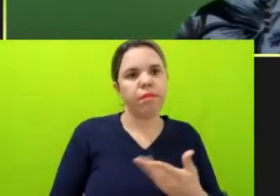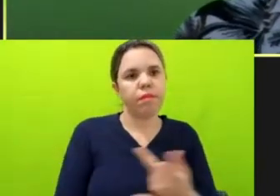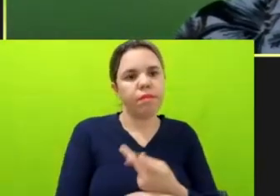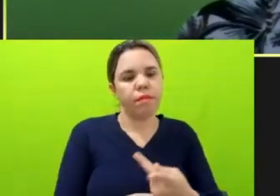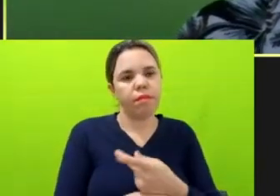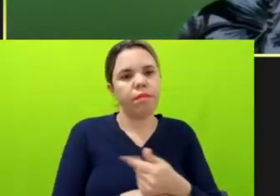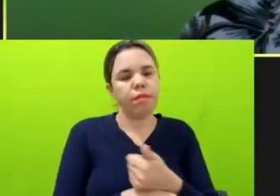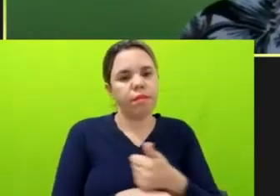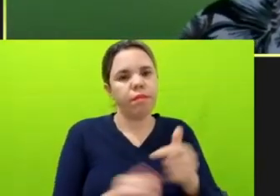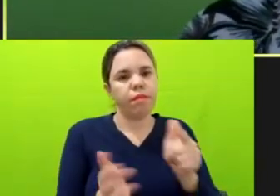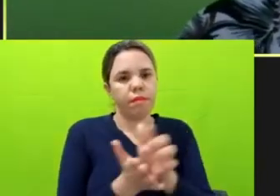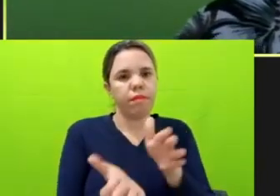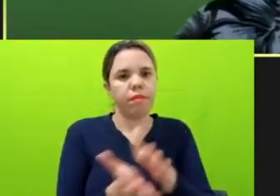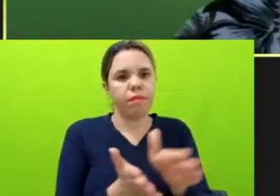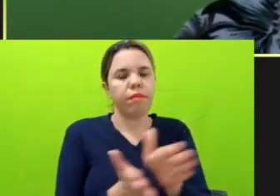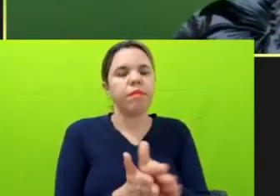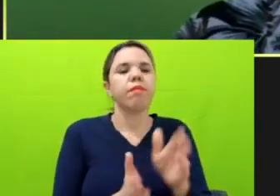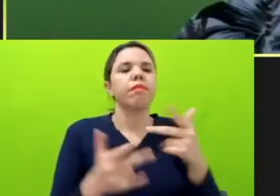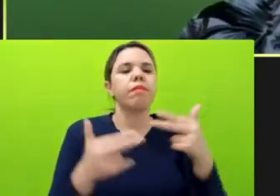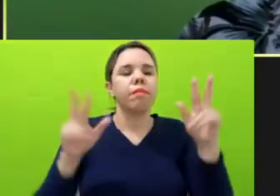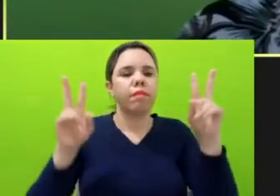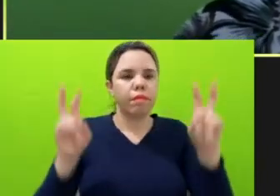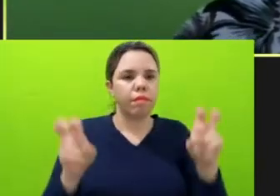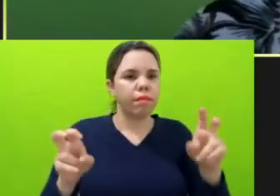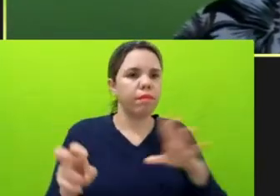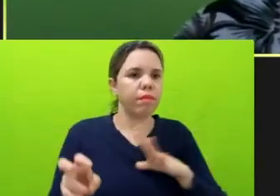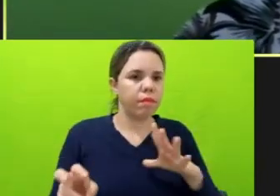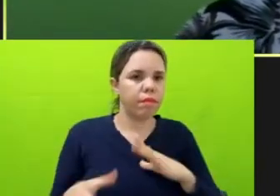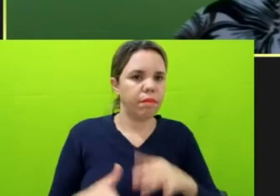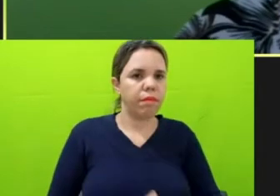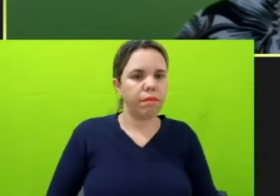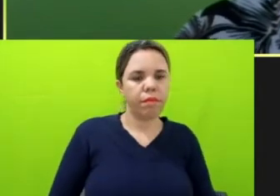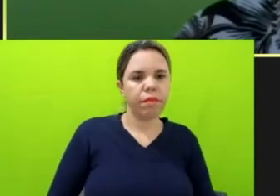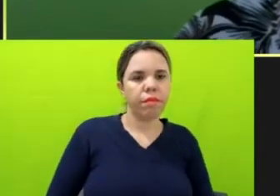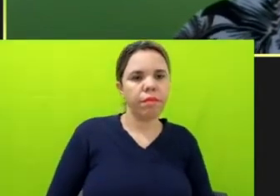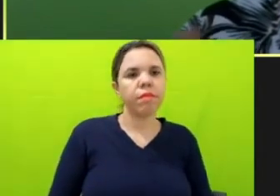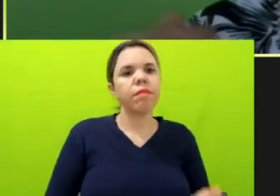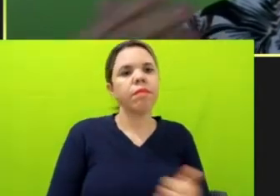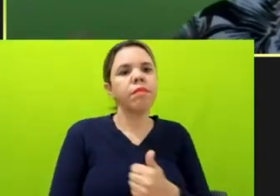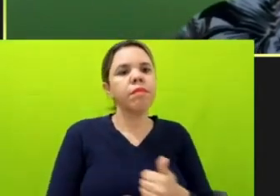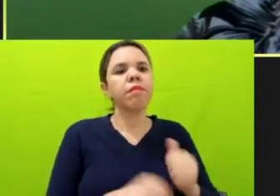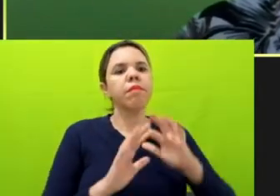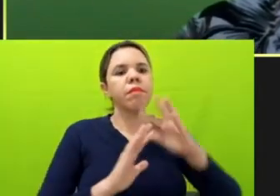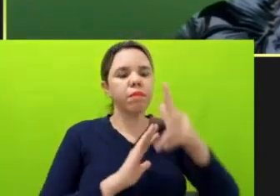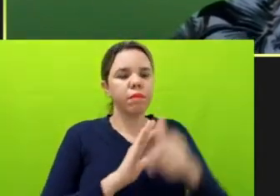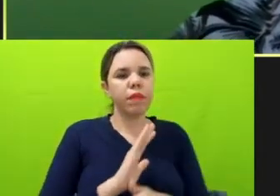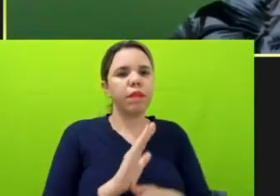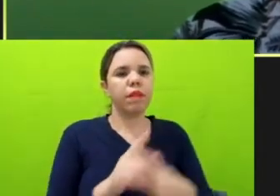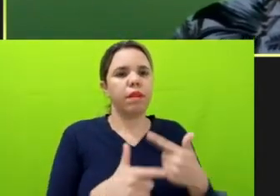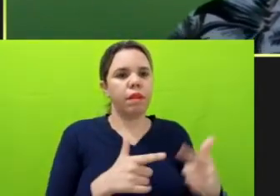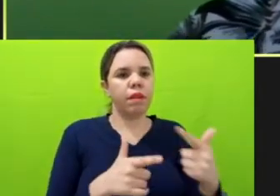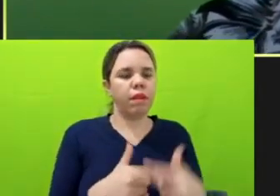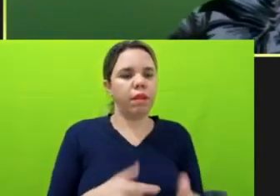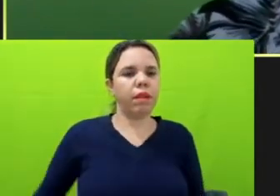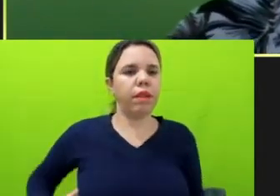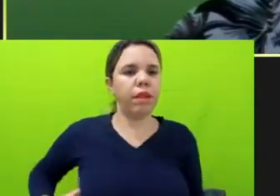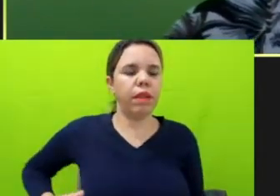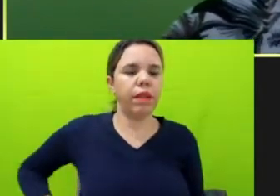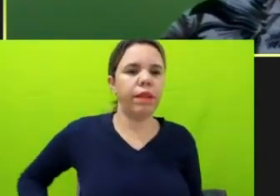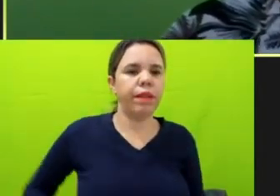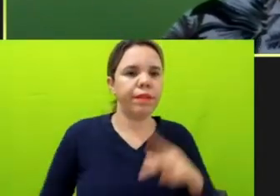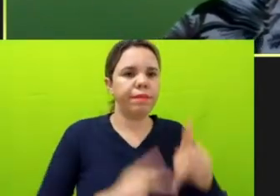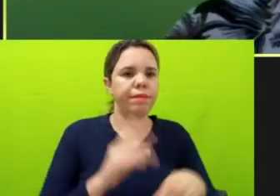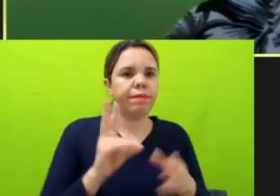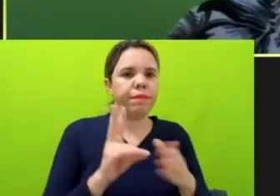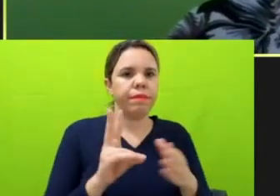situação da cidade em relação a essa área ambiental e também os problemas que os povos indígenas enfrentam, no caso da